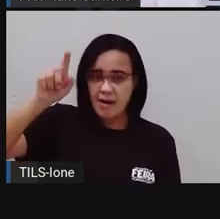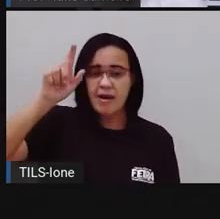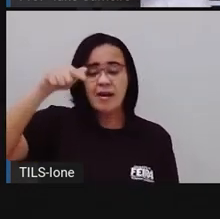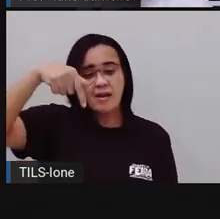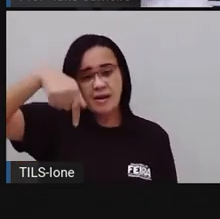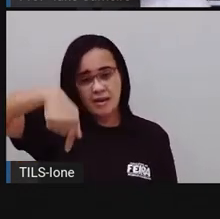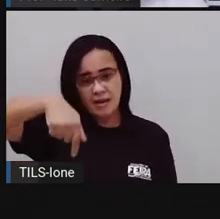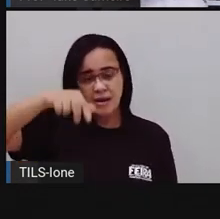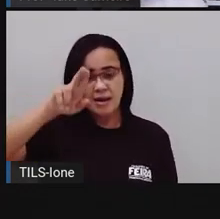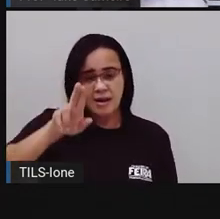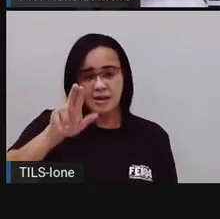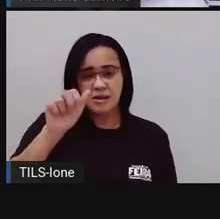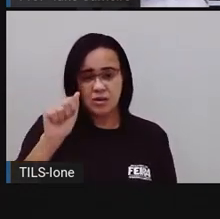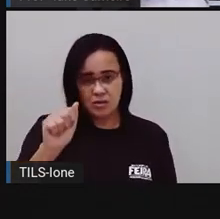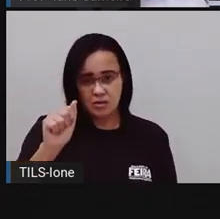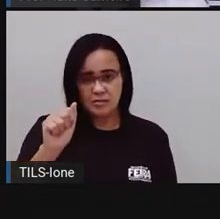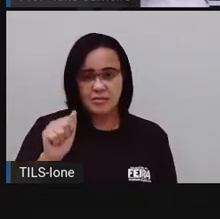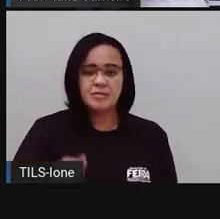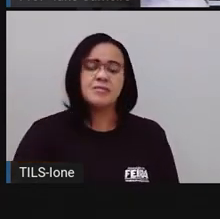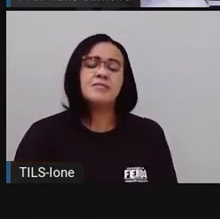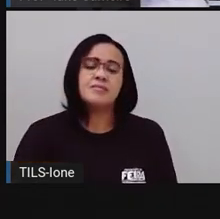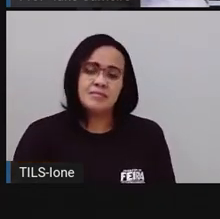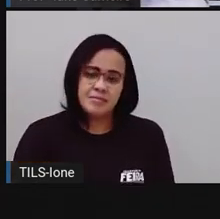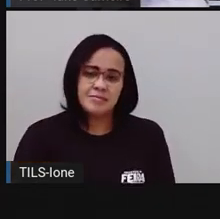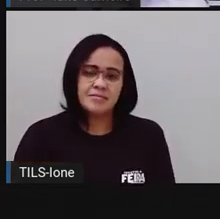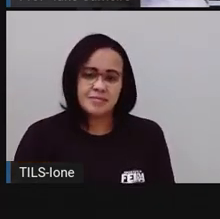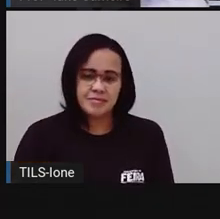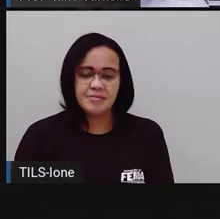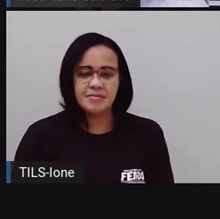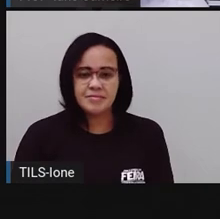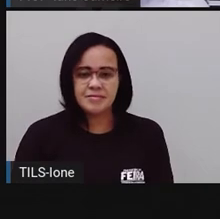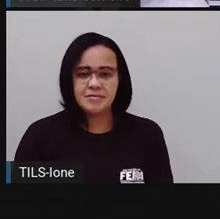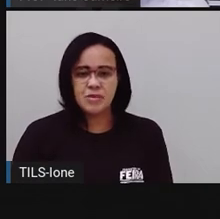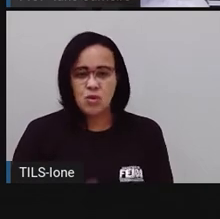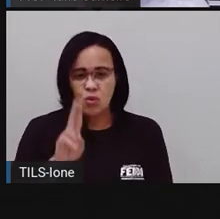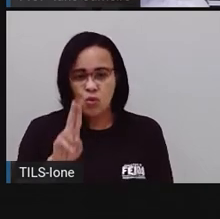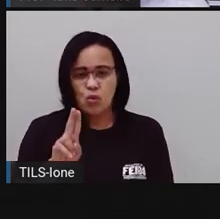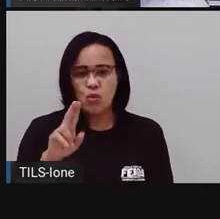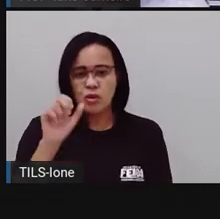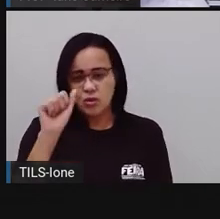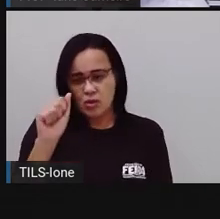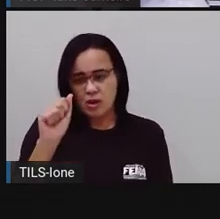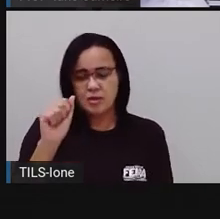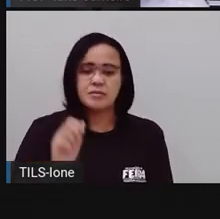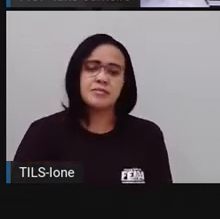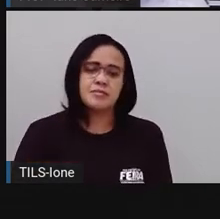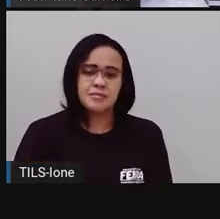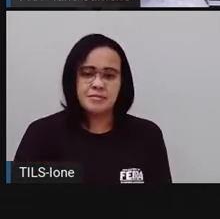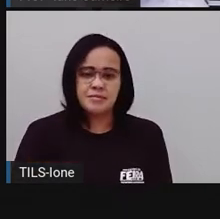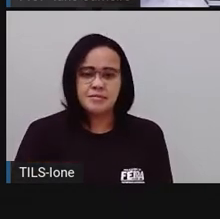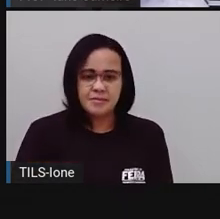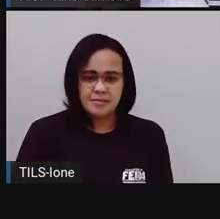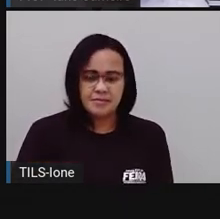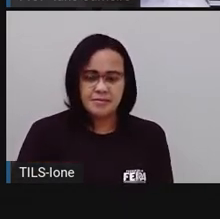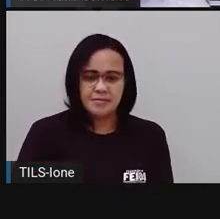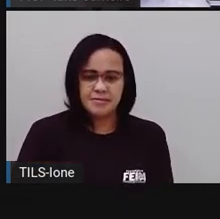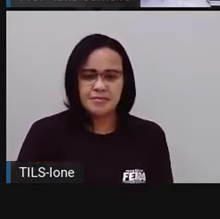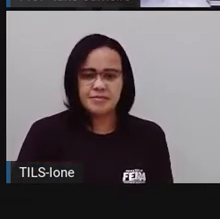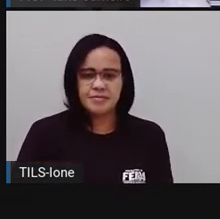Água. Certo? Pra fazer o guá, a gente usa o guê, o u e o á. Certo?